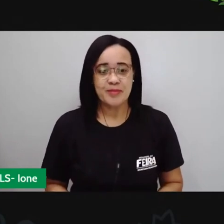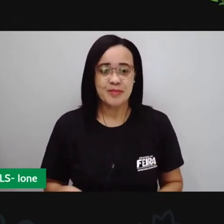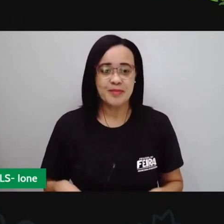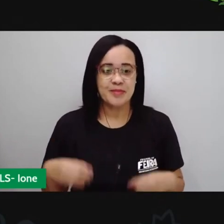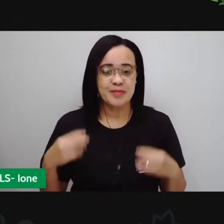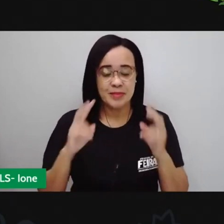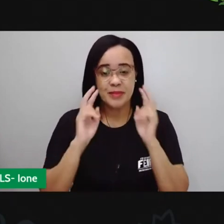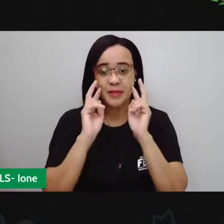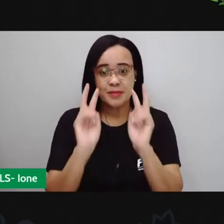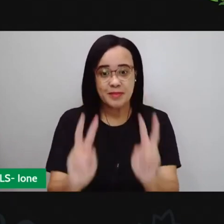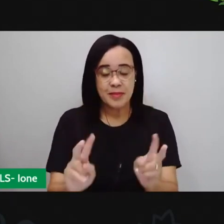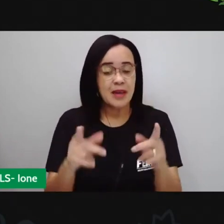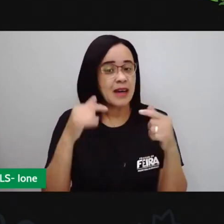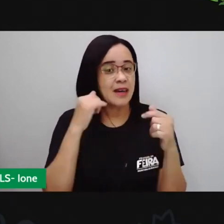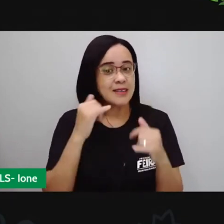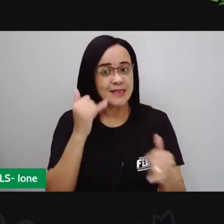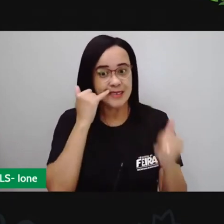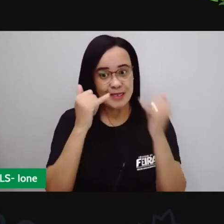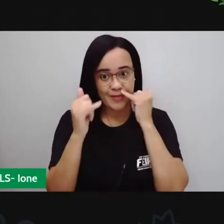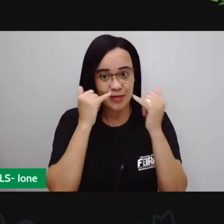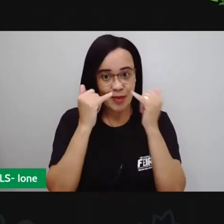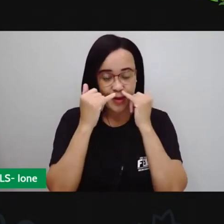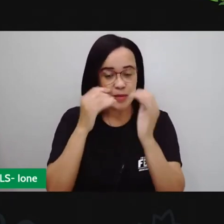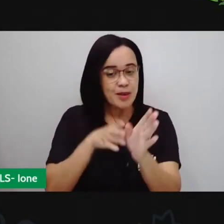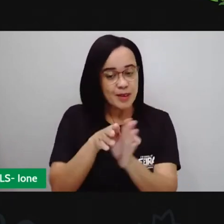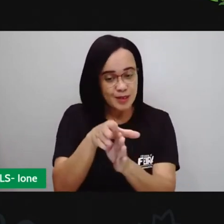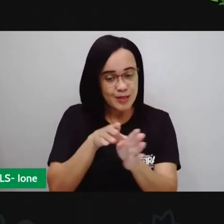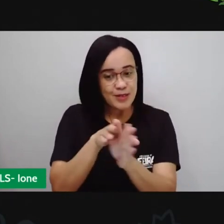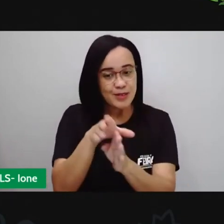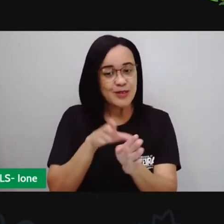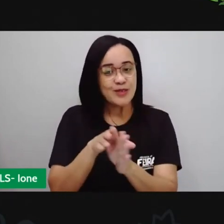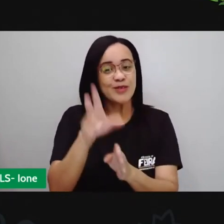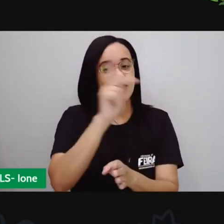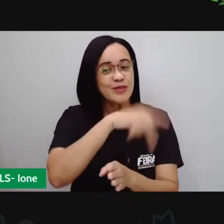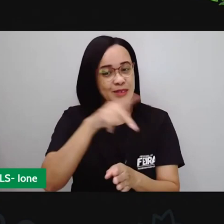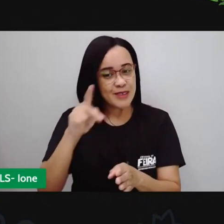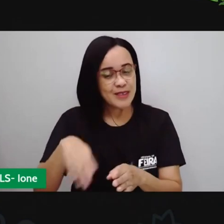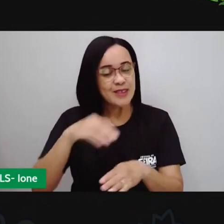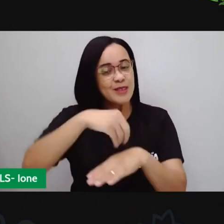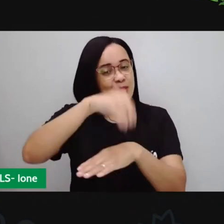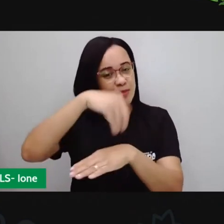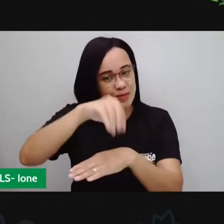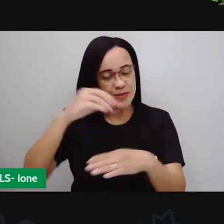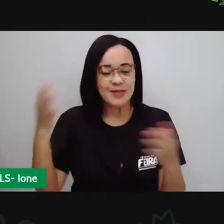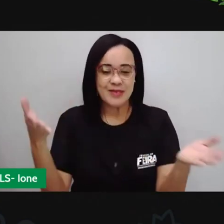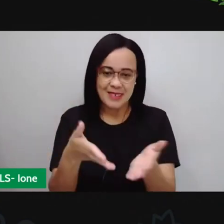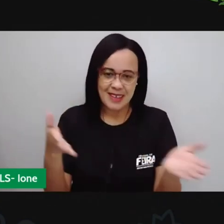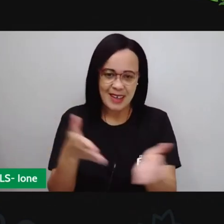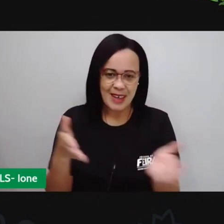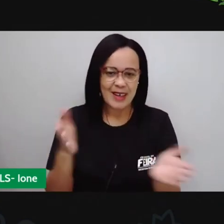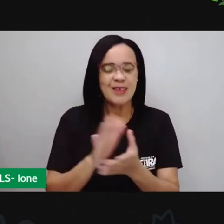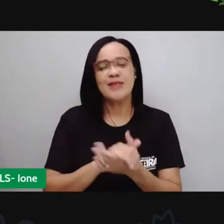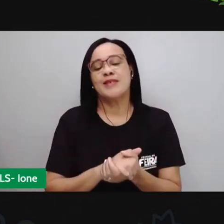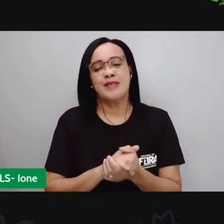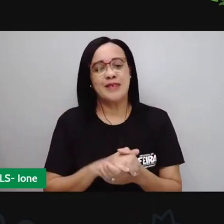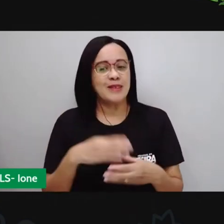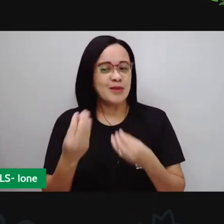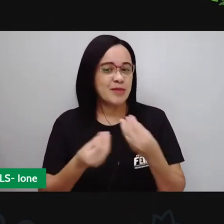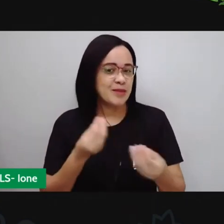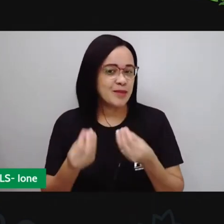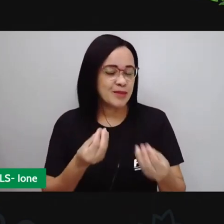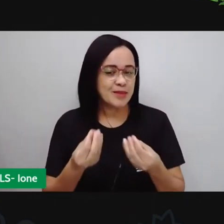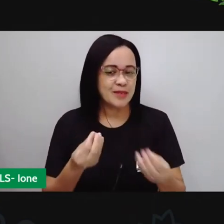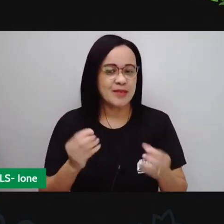informações, às orientações que a prova vai passar durante essa aula, para que elas sirvam, né? Para que você consiga aí